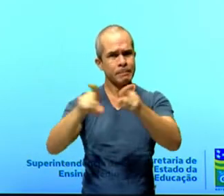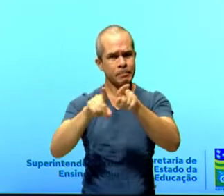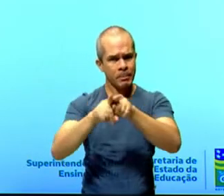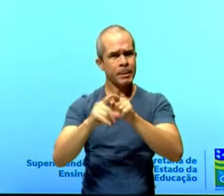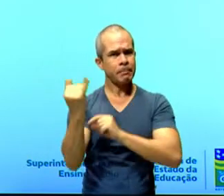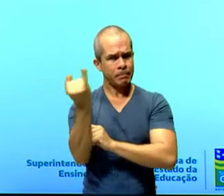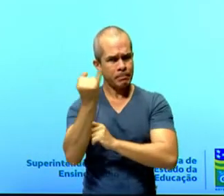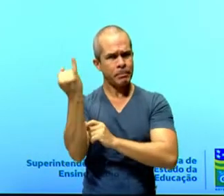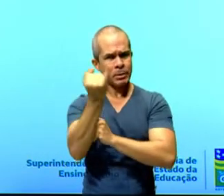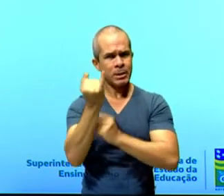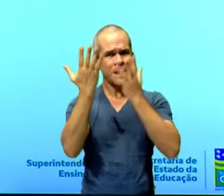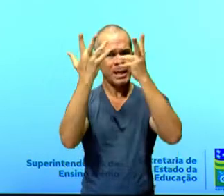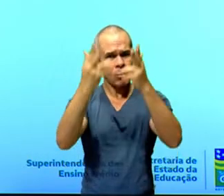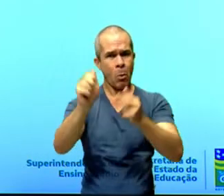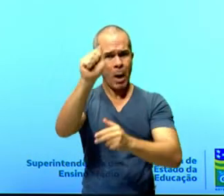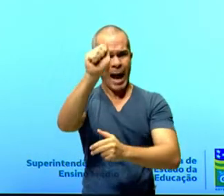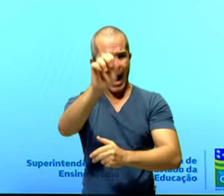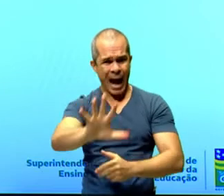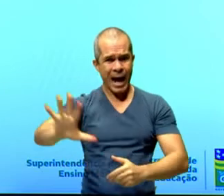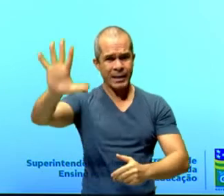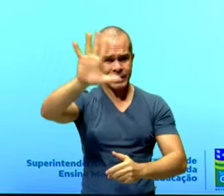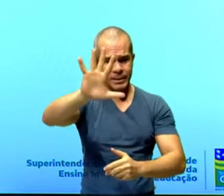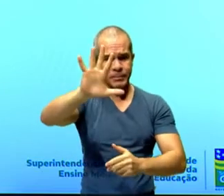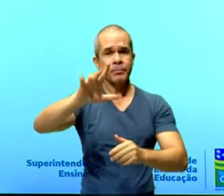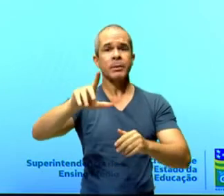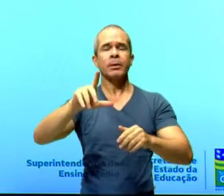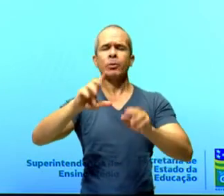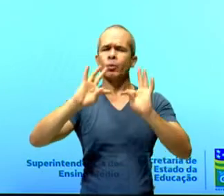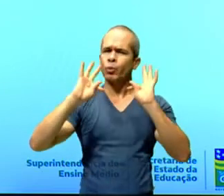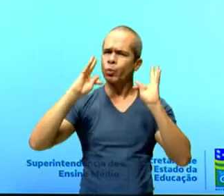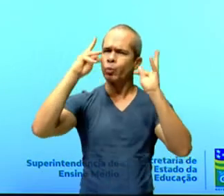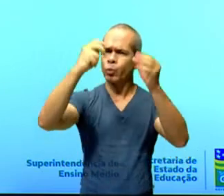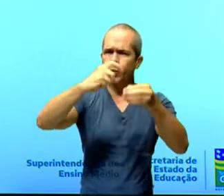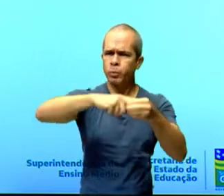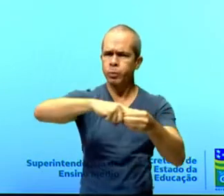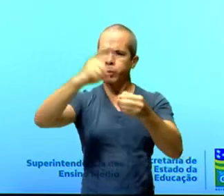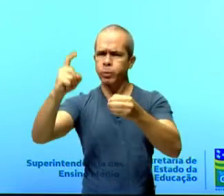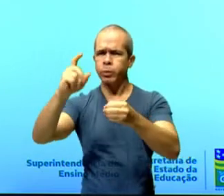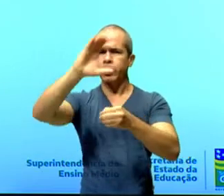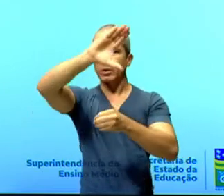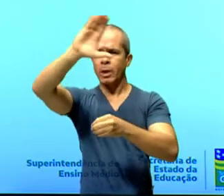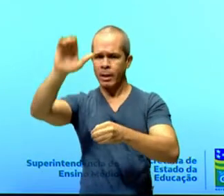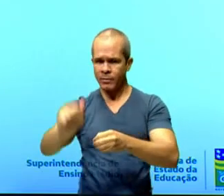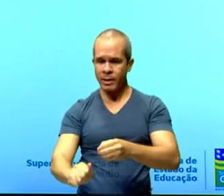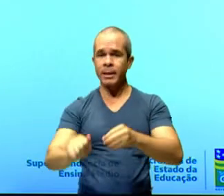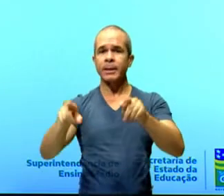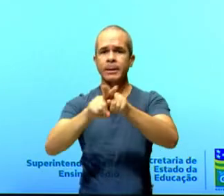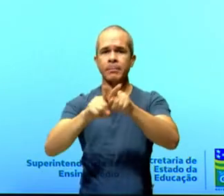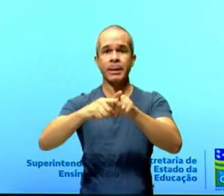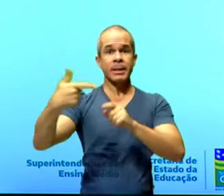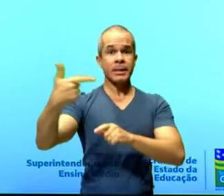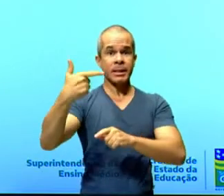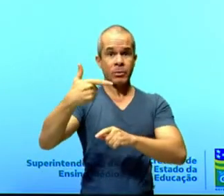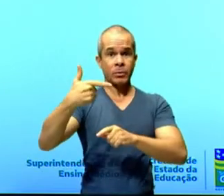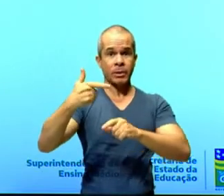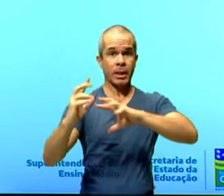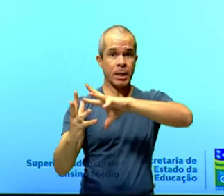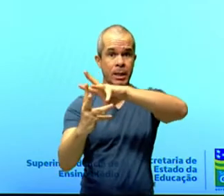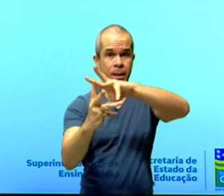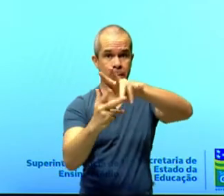assim como na Ásia, todos surgem pós-segunda guerra mundial, numa luta